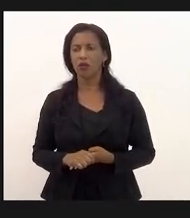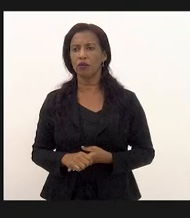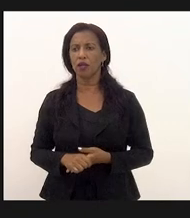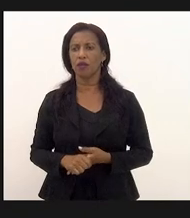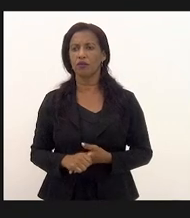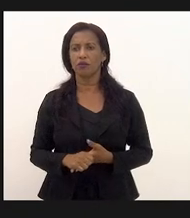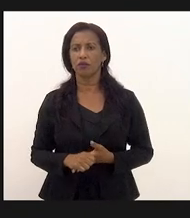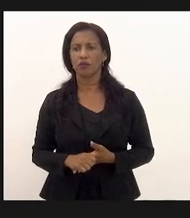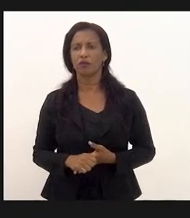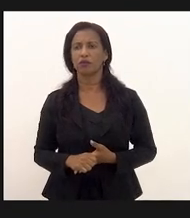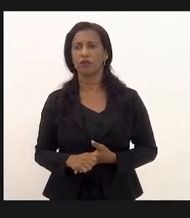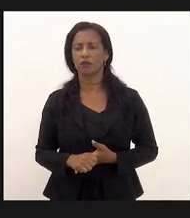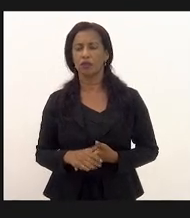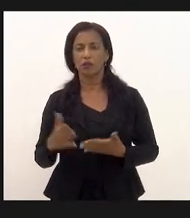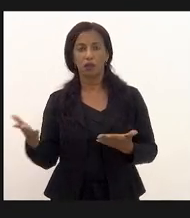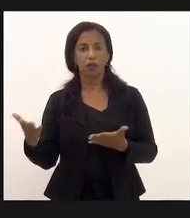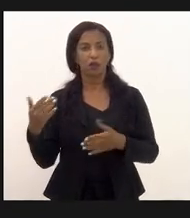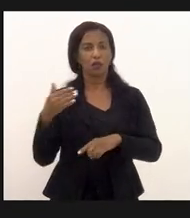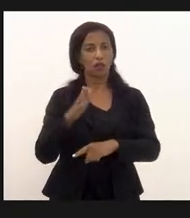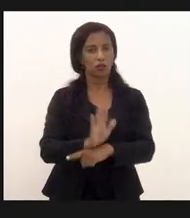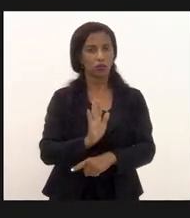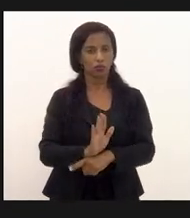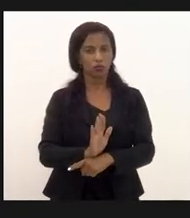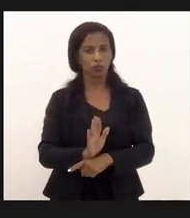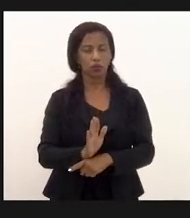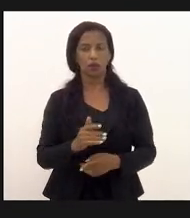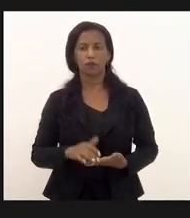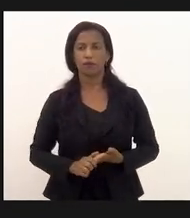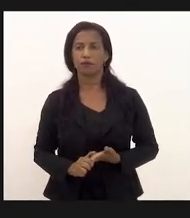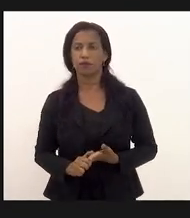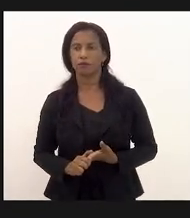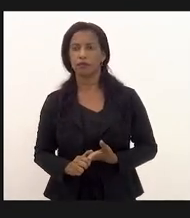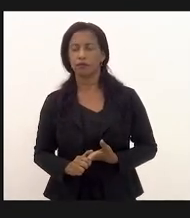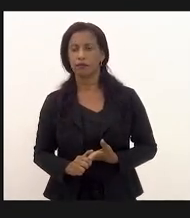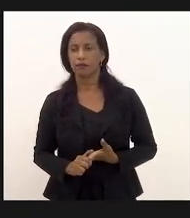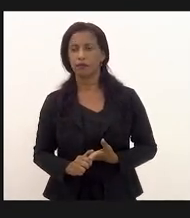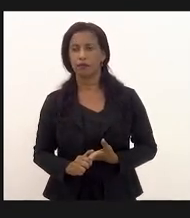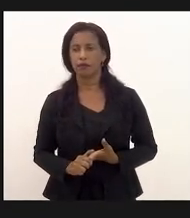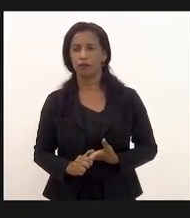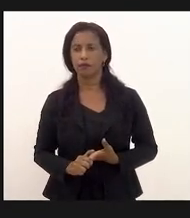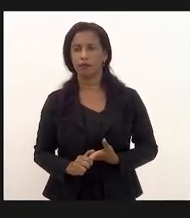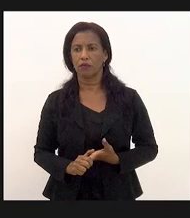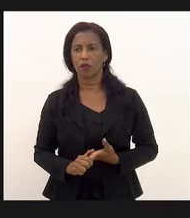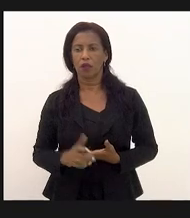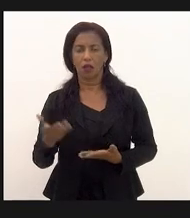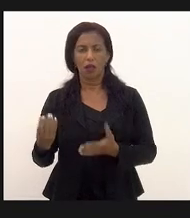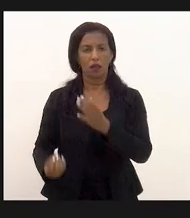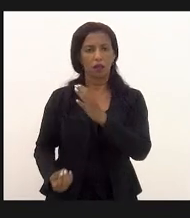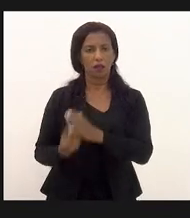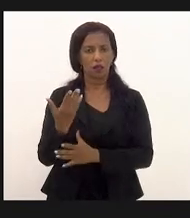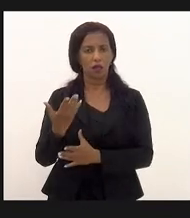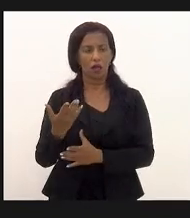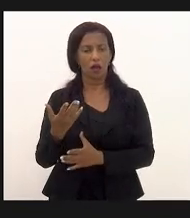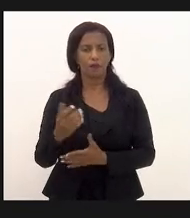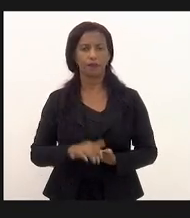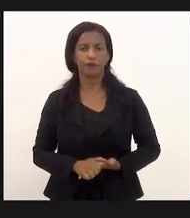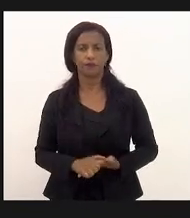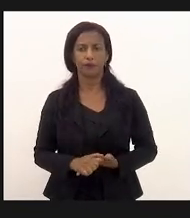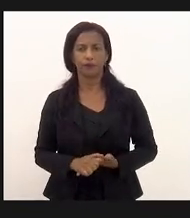pelo governador Cláudio Castro dando inclusive a concessionária o dever de criar um portal